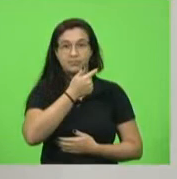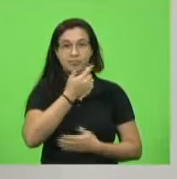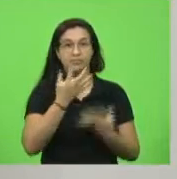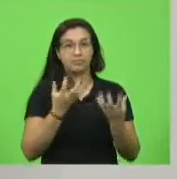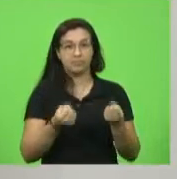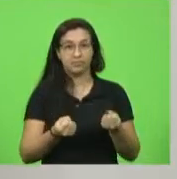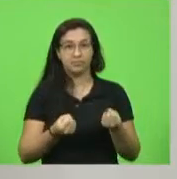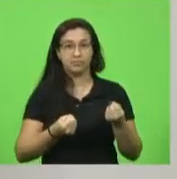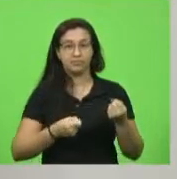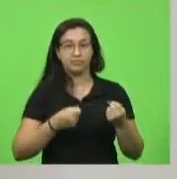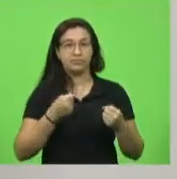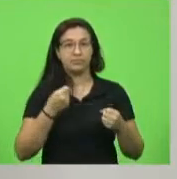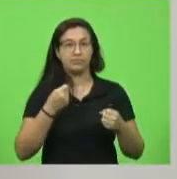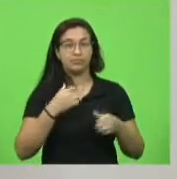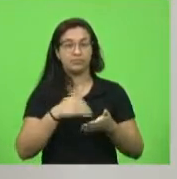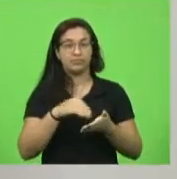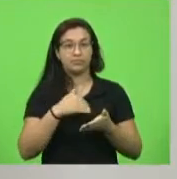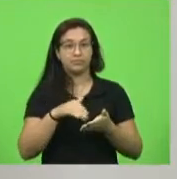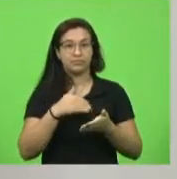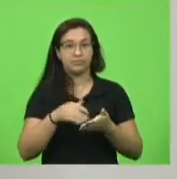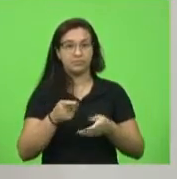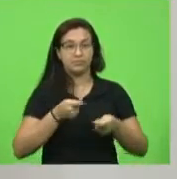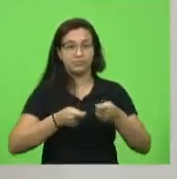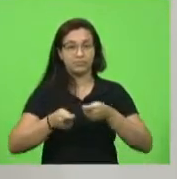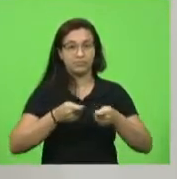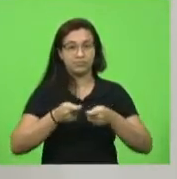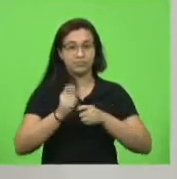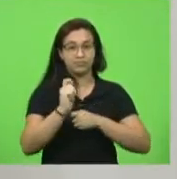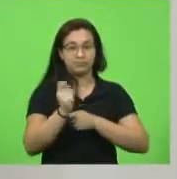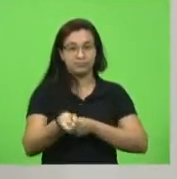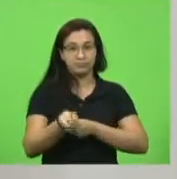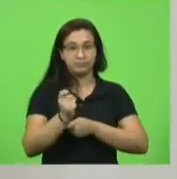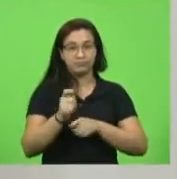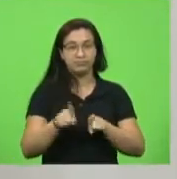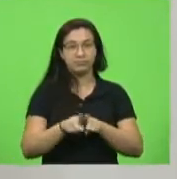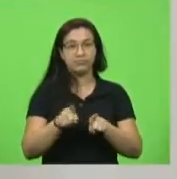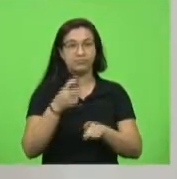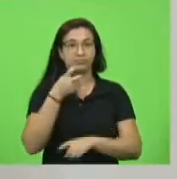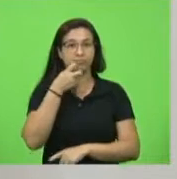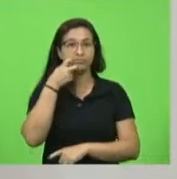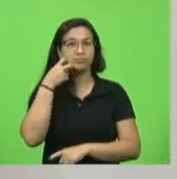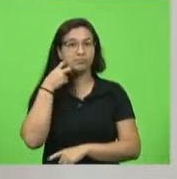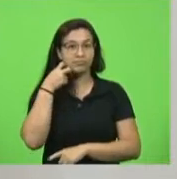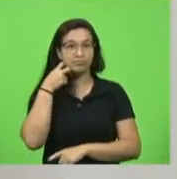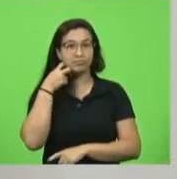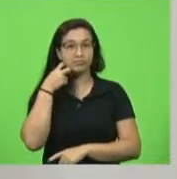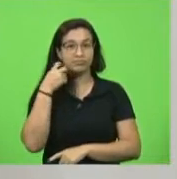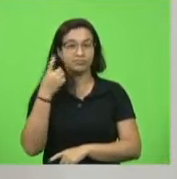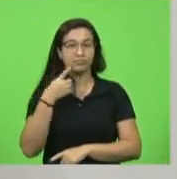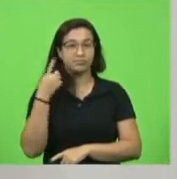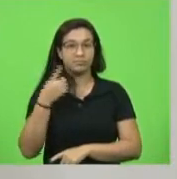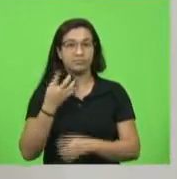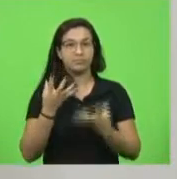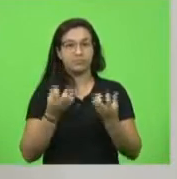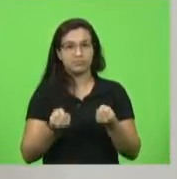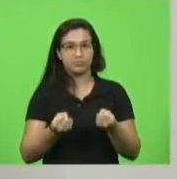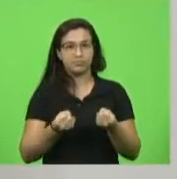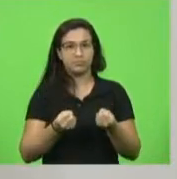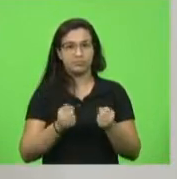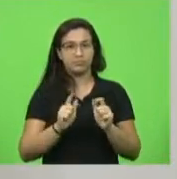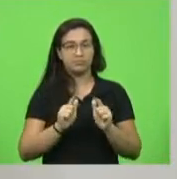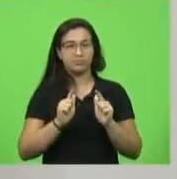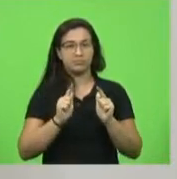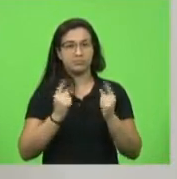de Agricultura e Pesca, e ao secretário Vampiro, que tomou nas mãos o desafio da educação. Quero aqui